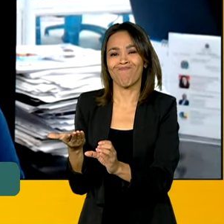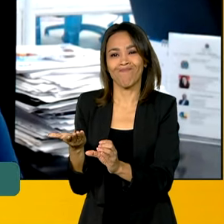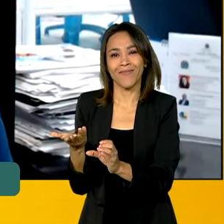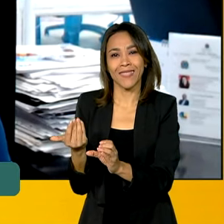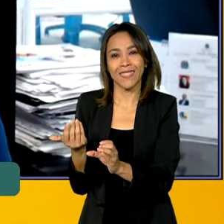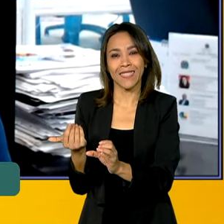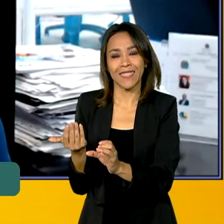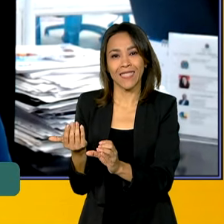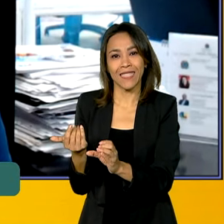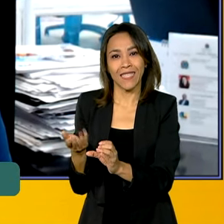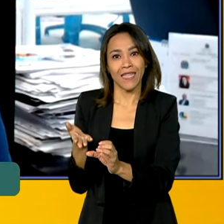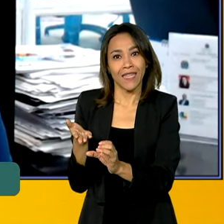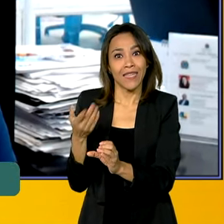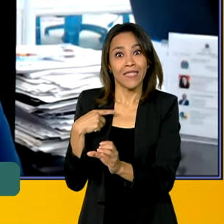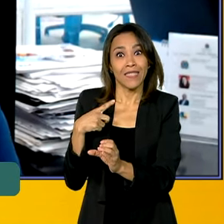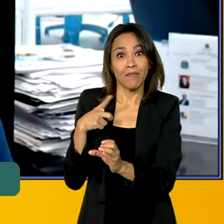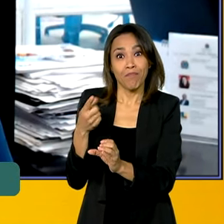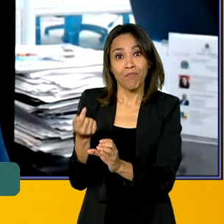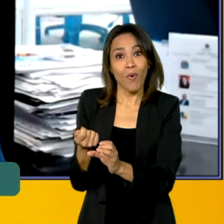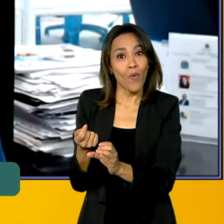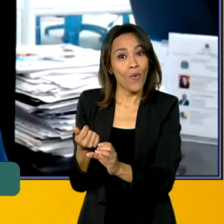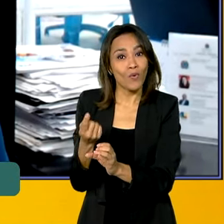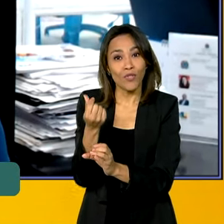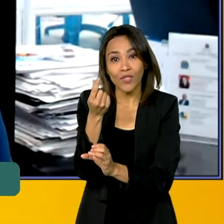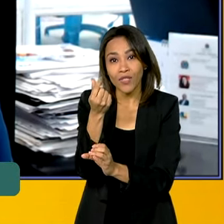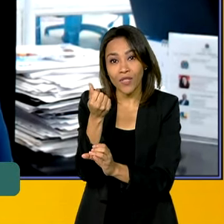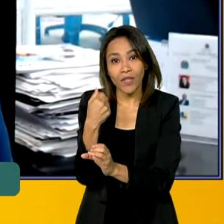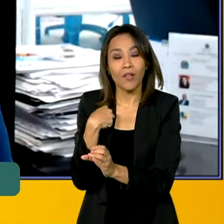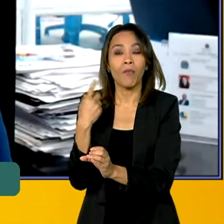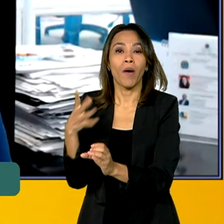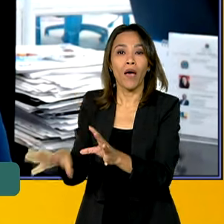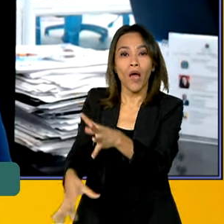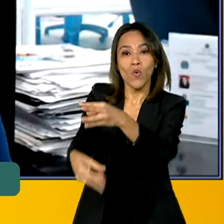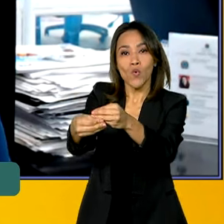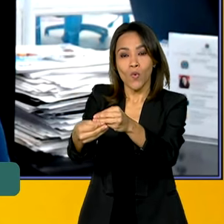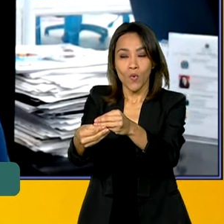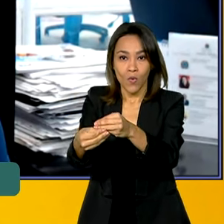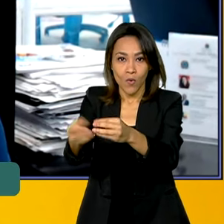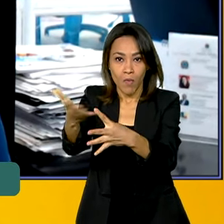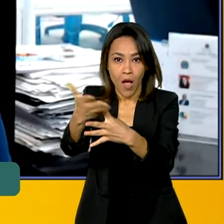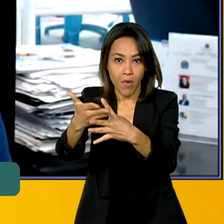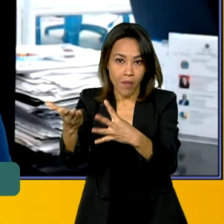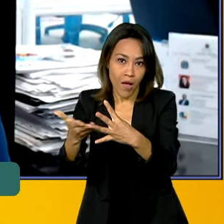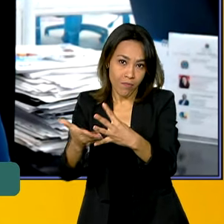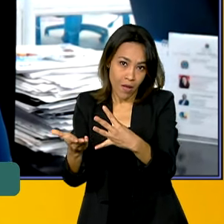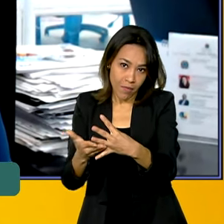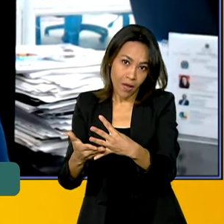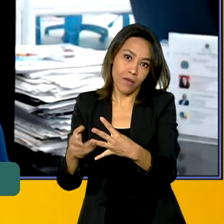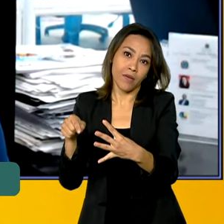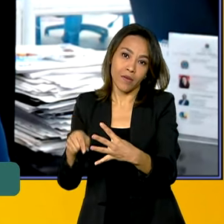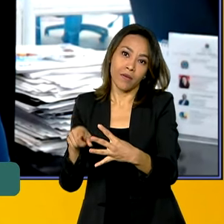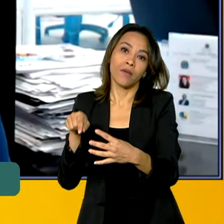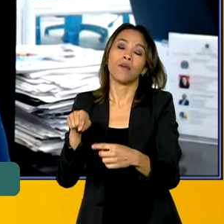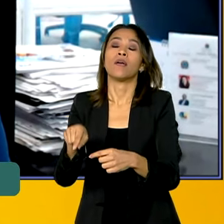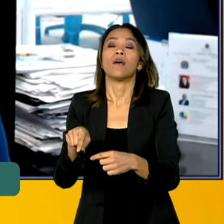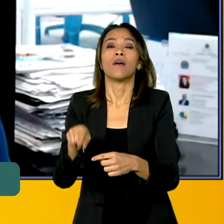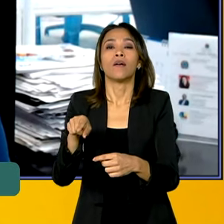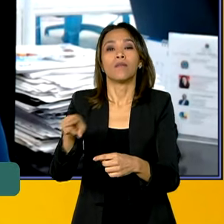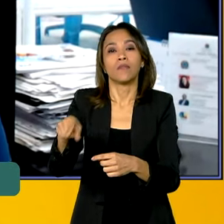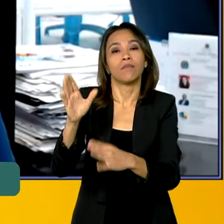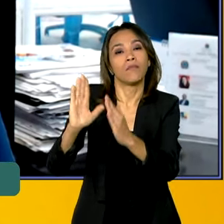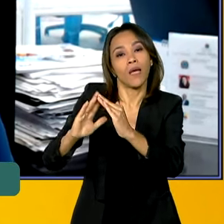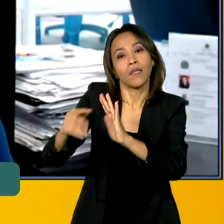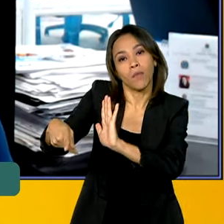recursos, menos recursos para financiar as habitações, no caso aí o SBPE. Fora os